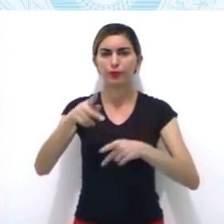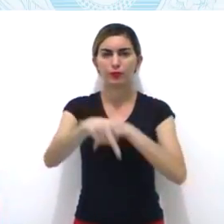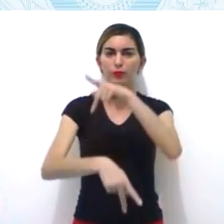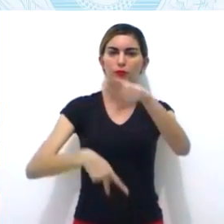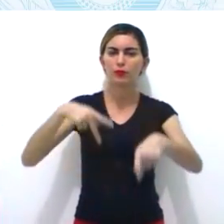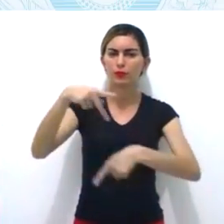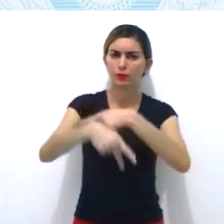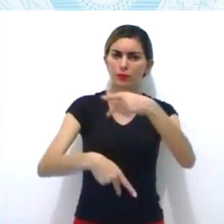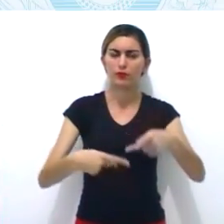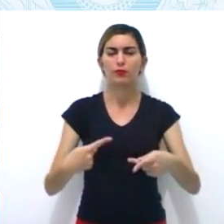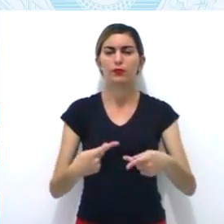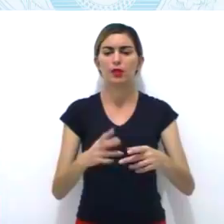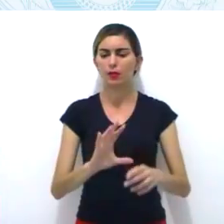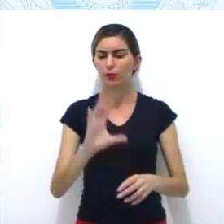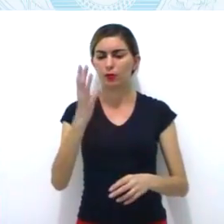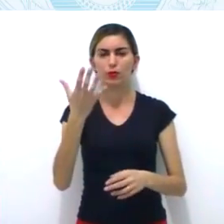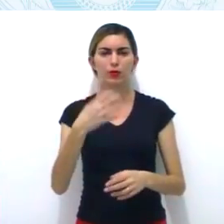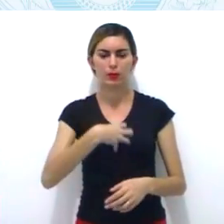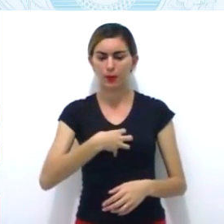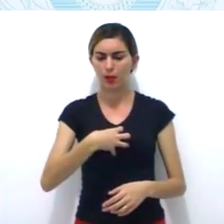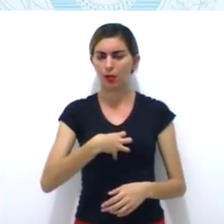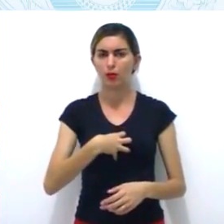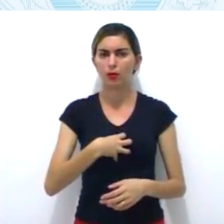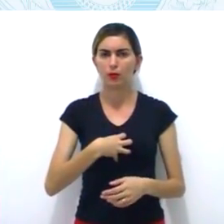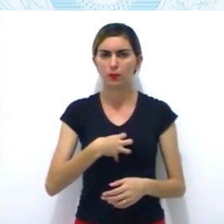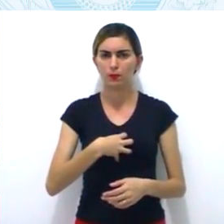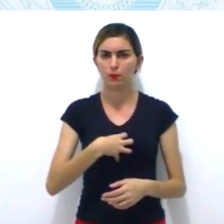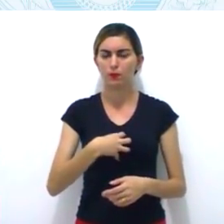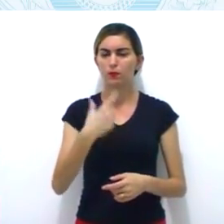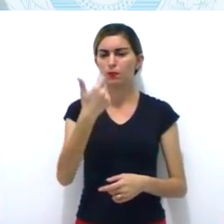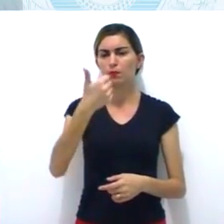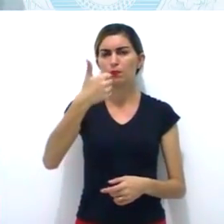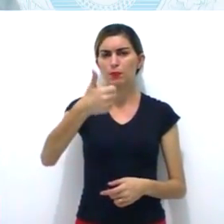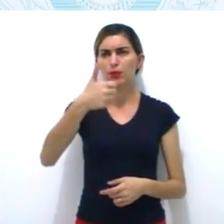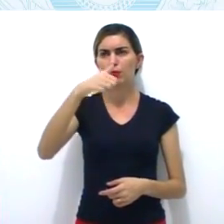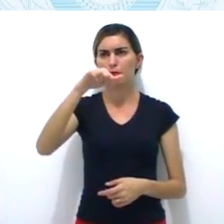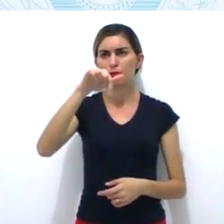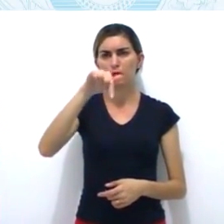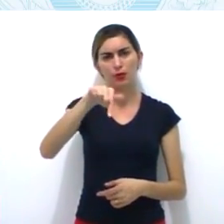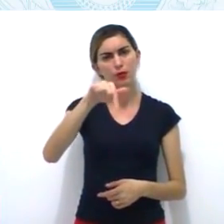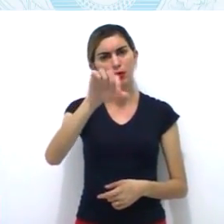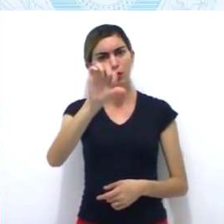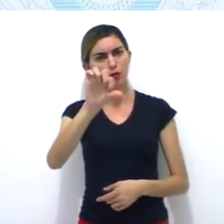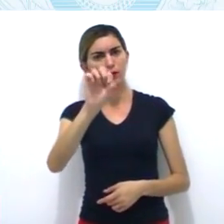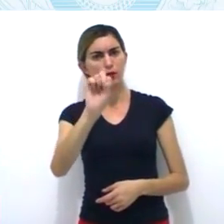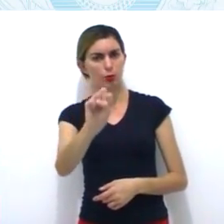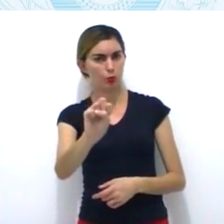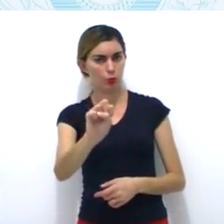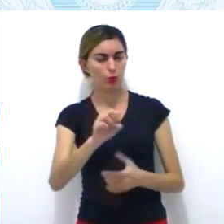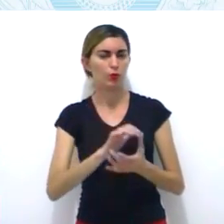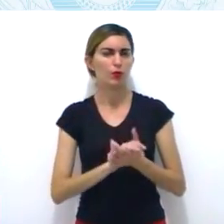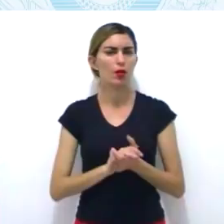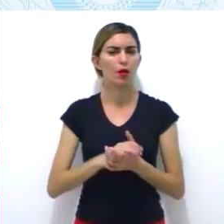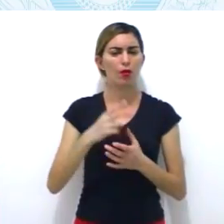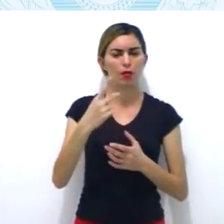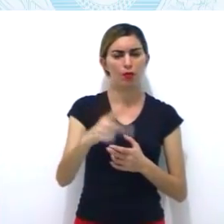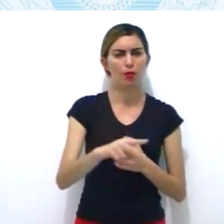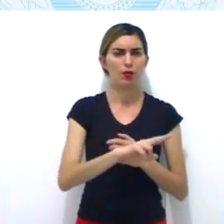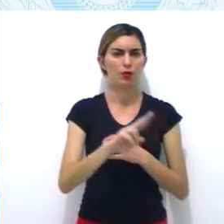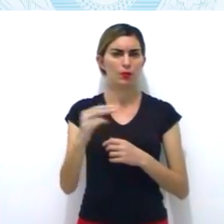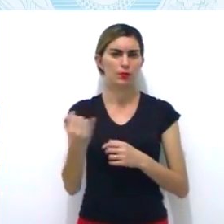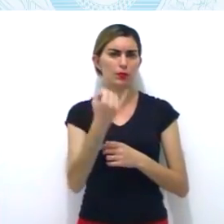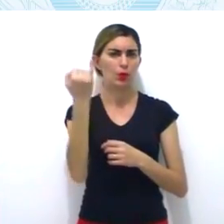Recebeu uma importante influência dos ideais luministas da Revolução Francesa,